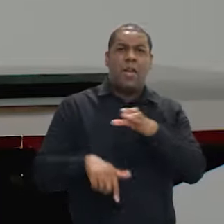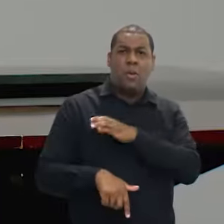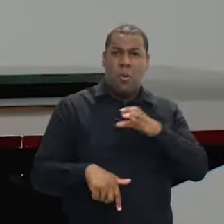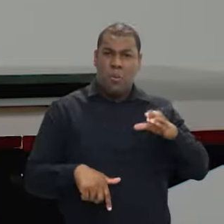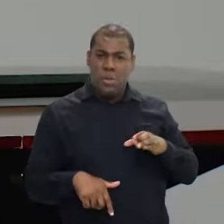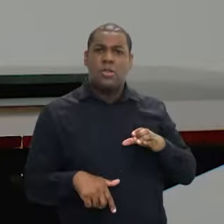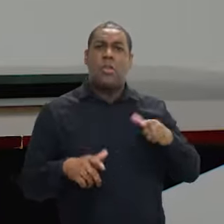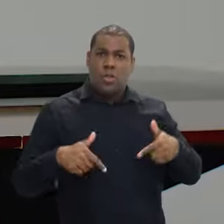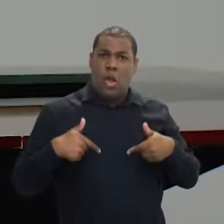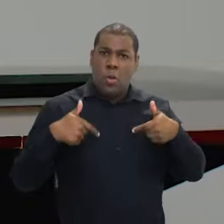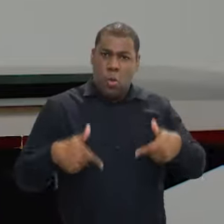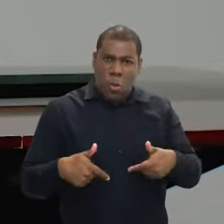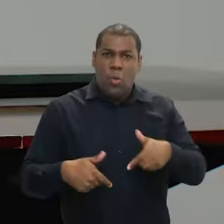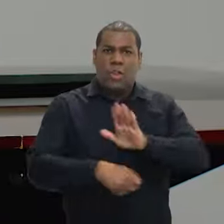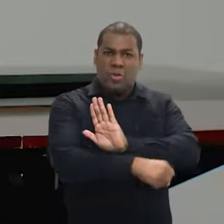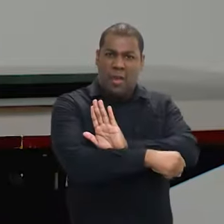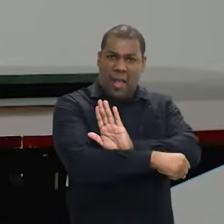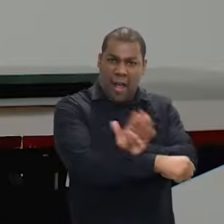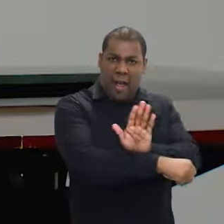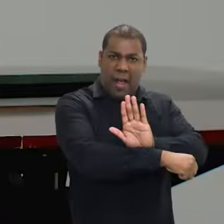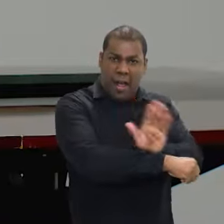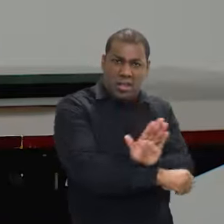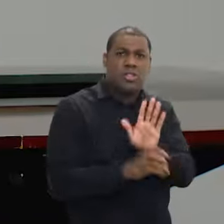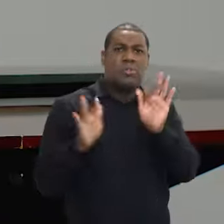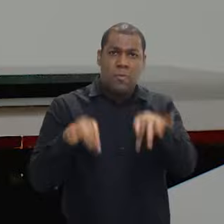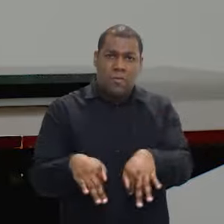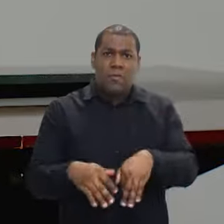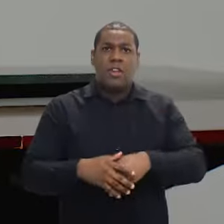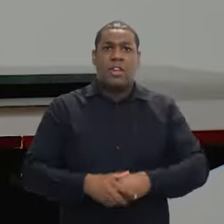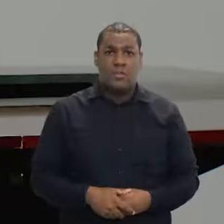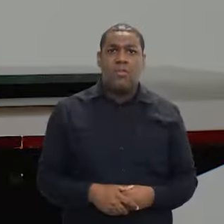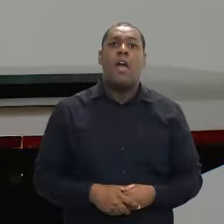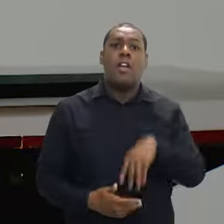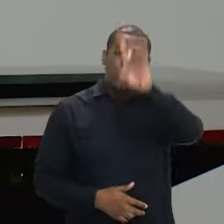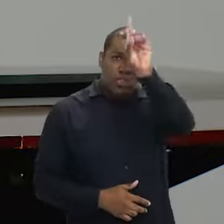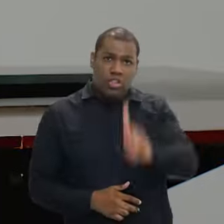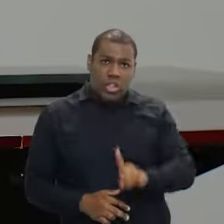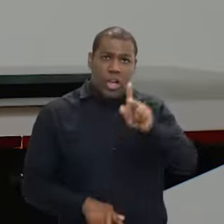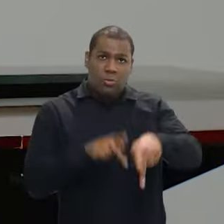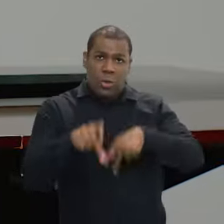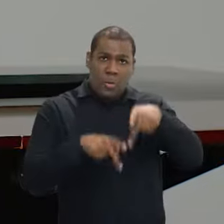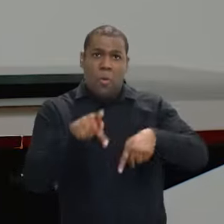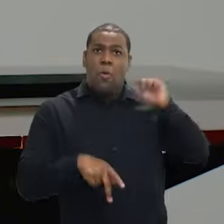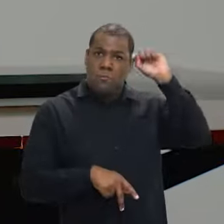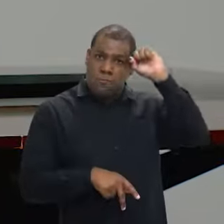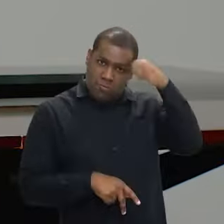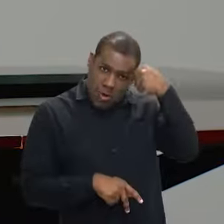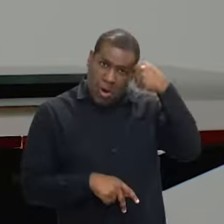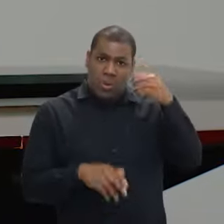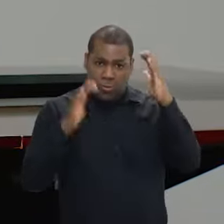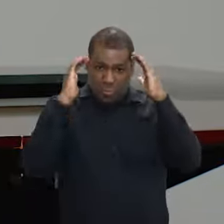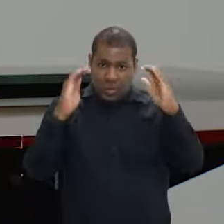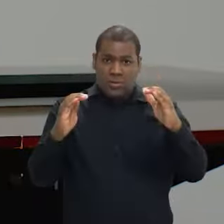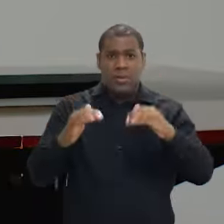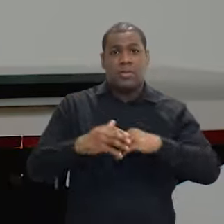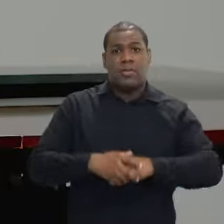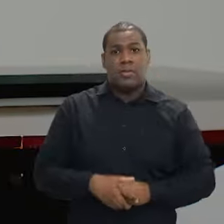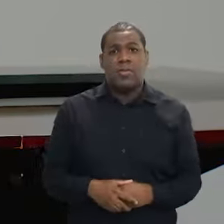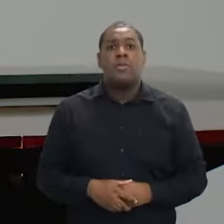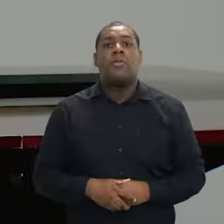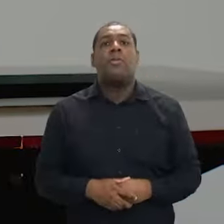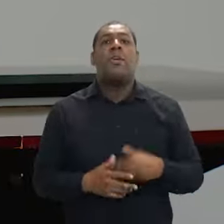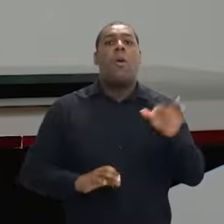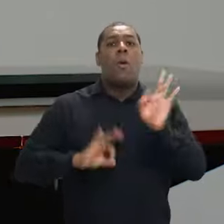Comissão de Enfrentamento ao Racismo Institucional, Comissão de Juristas Negros e Negras. Um trabalho de fôlego, né? Que entregou